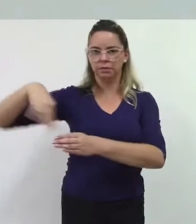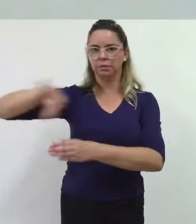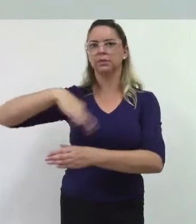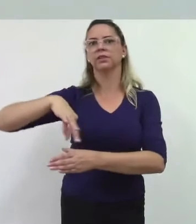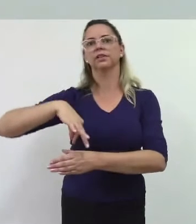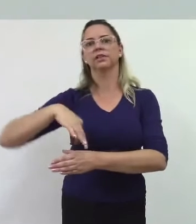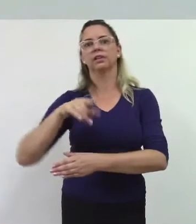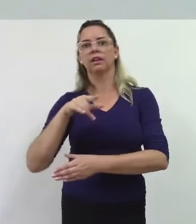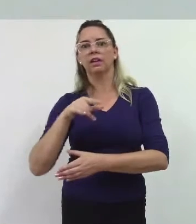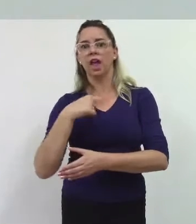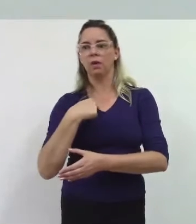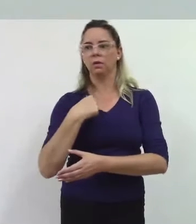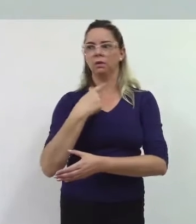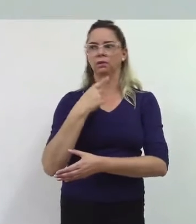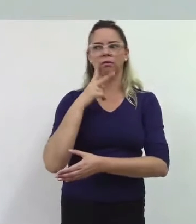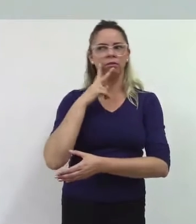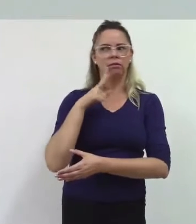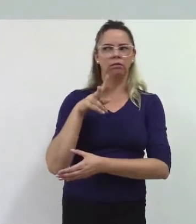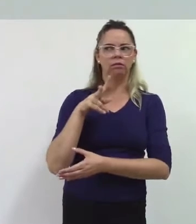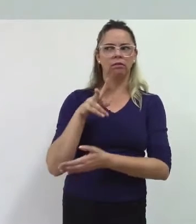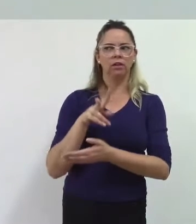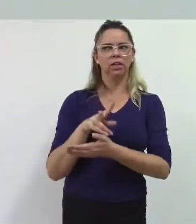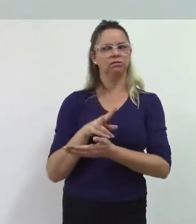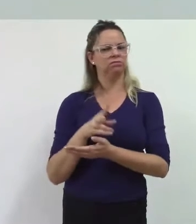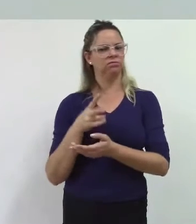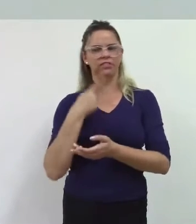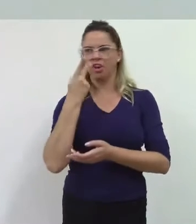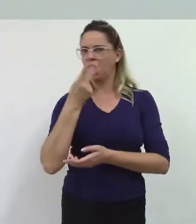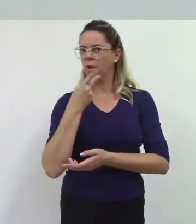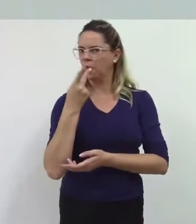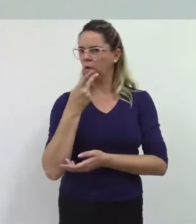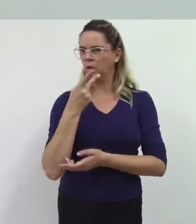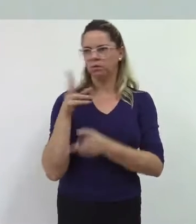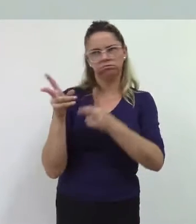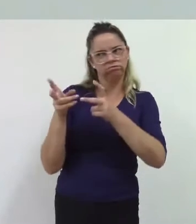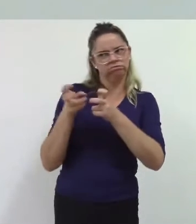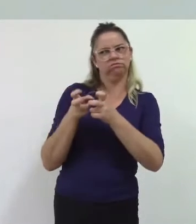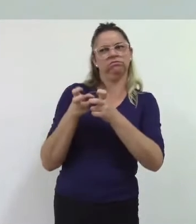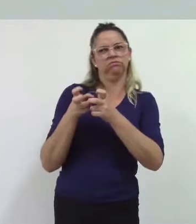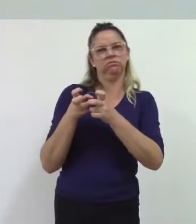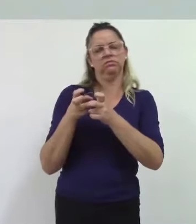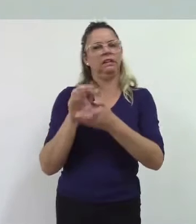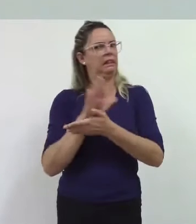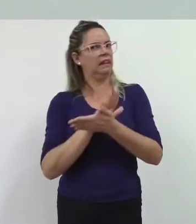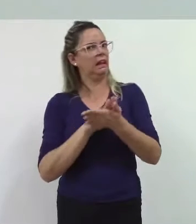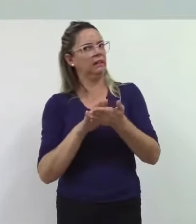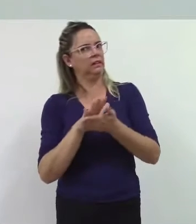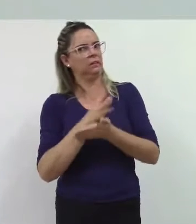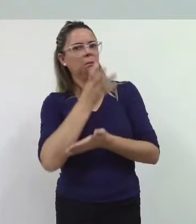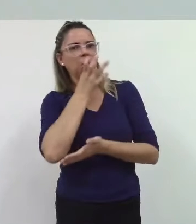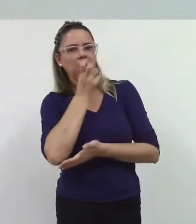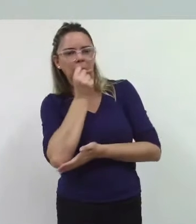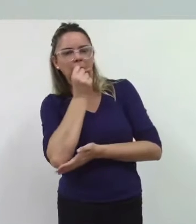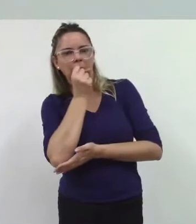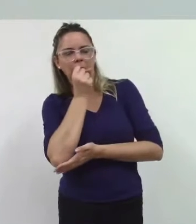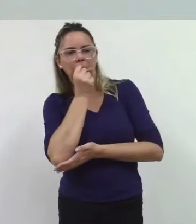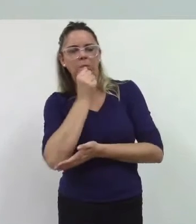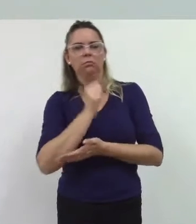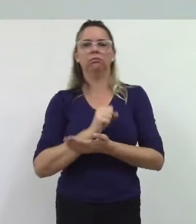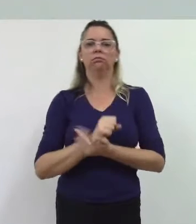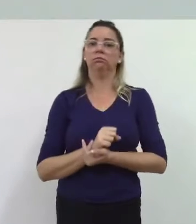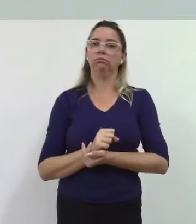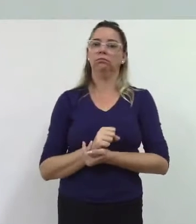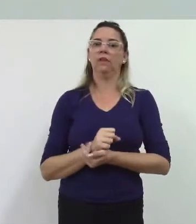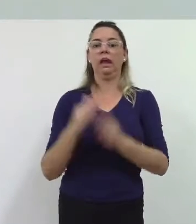vossa excelência se pronunciar a favor ao contrário aqui nessa tribuna nessa